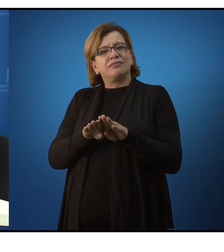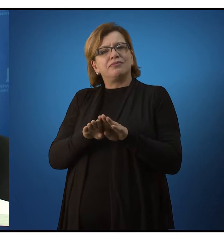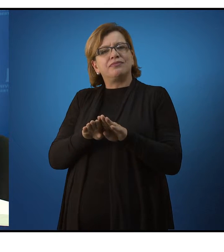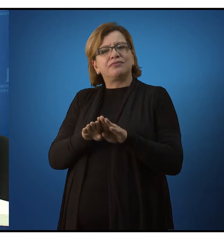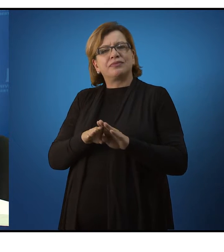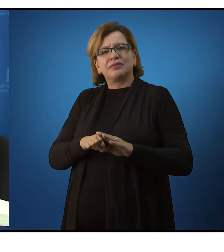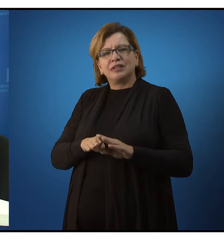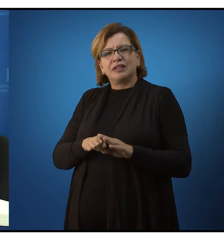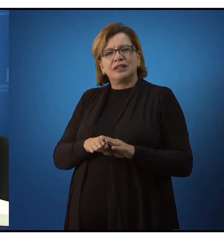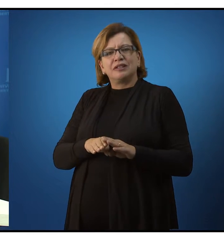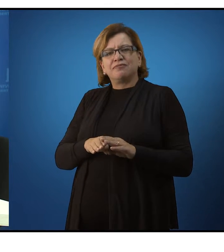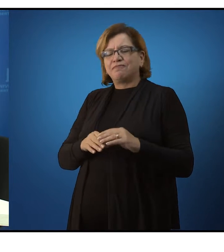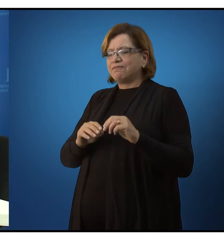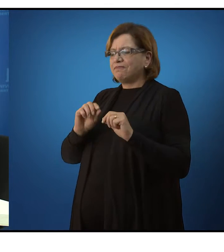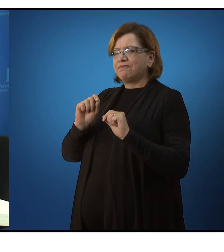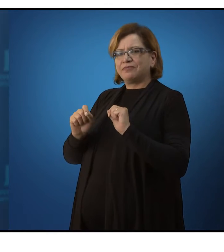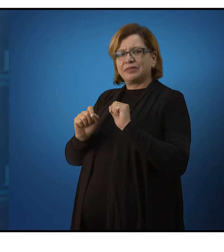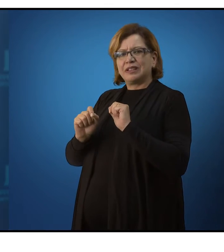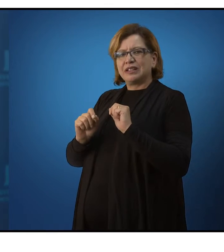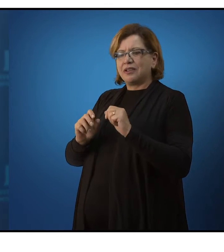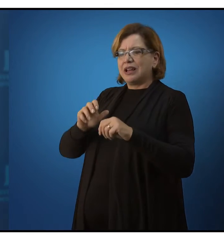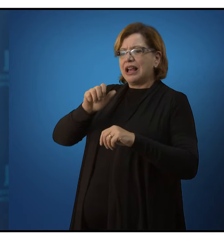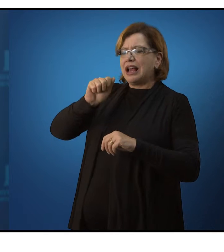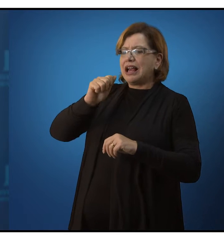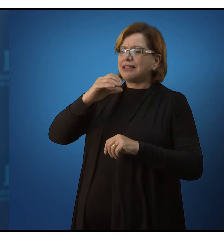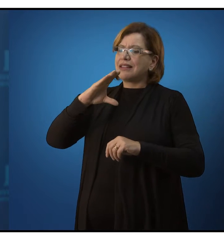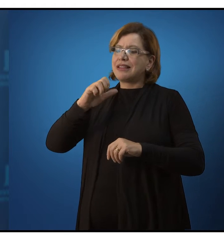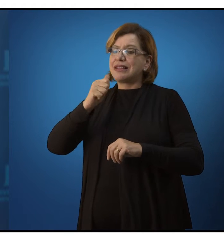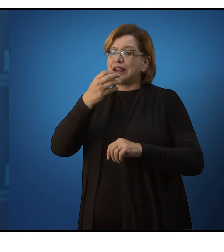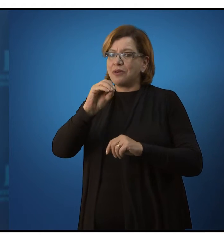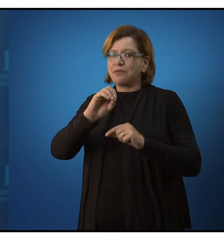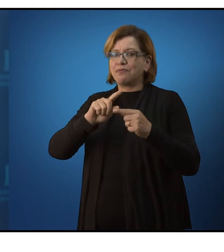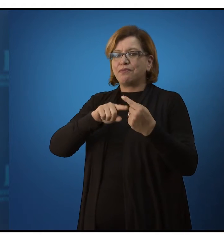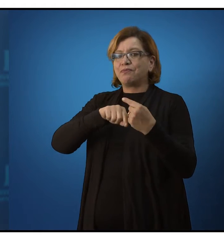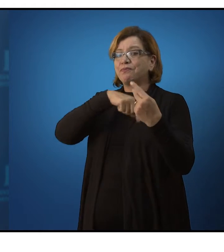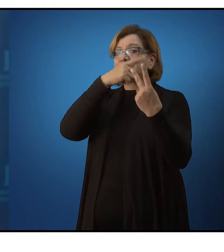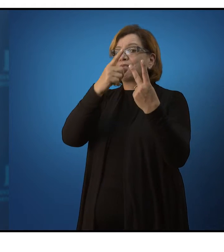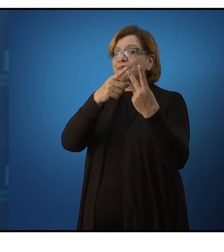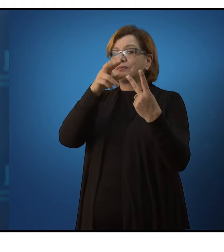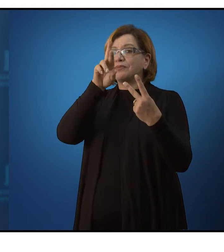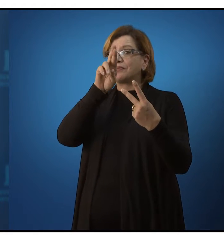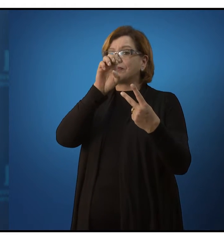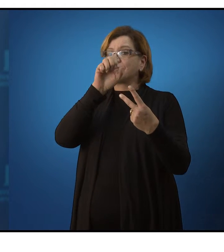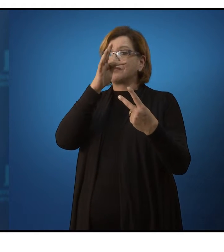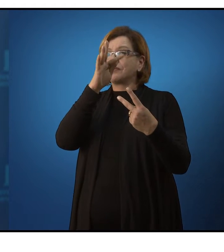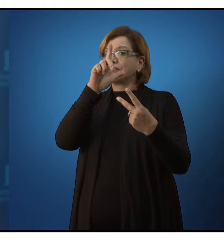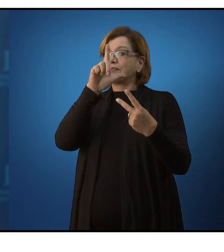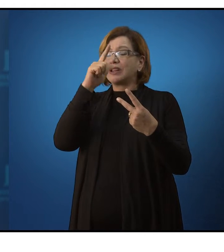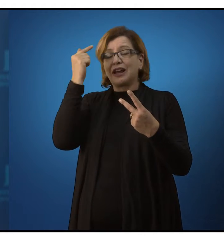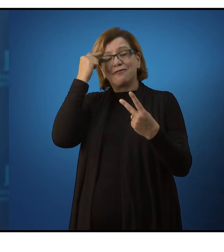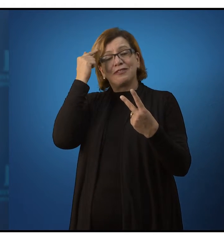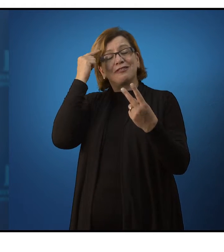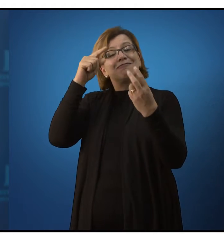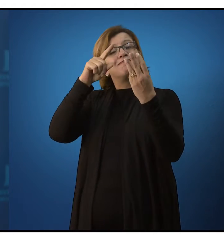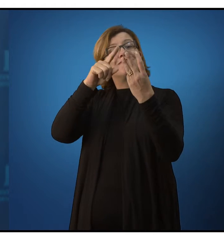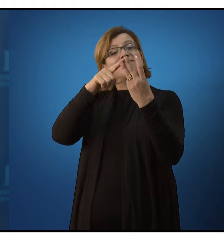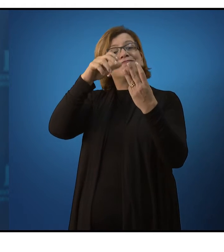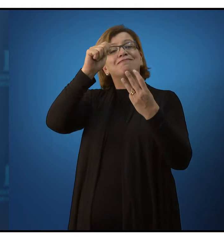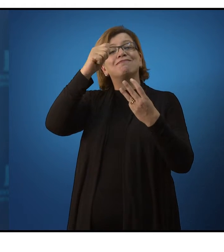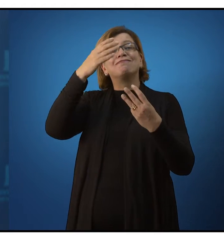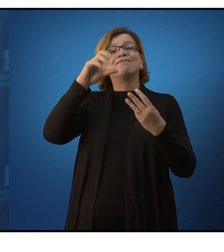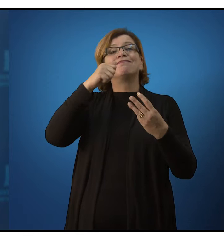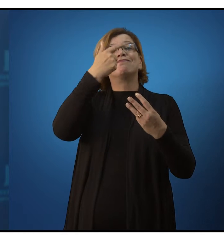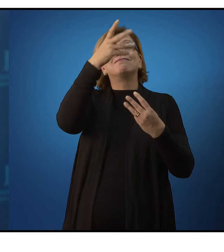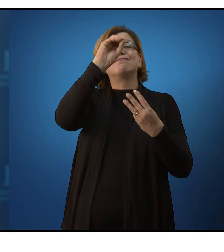Enquanto ação, reflexão e ação. Enquanto ação, reflexão e ação, que é um dos princípios do trabalho. Isso. E a